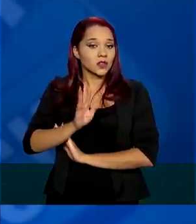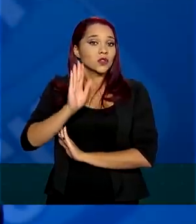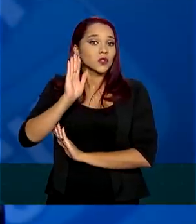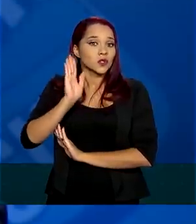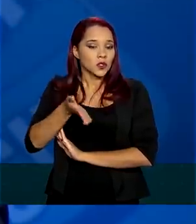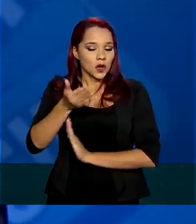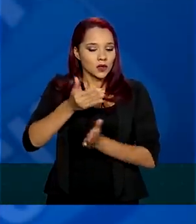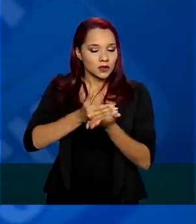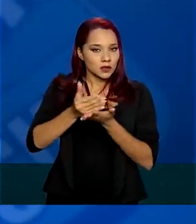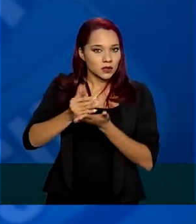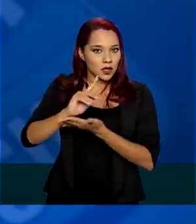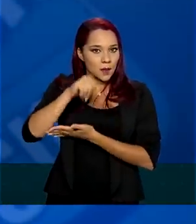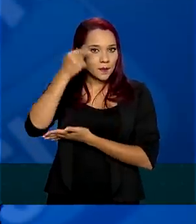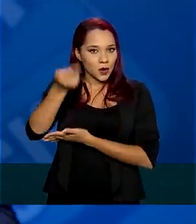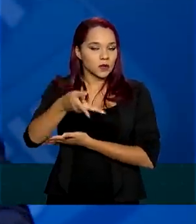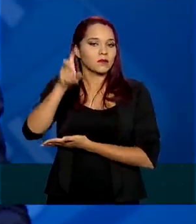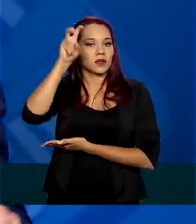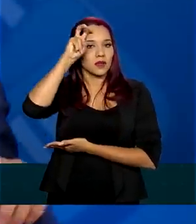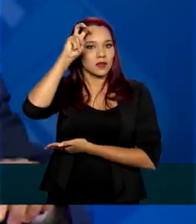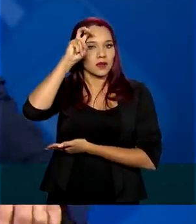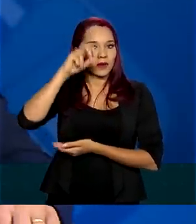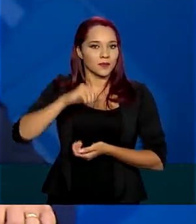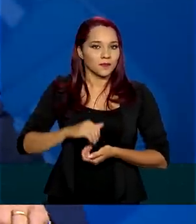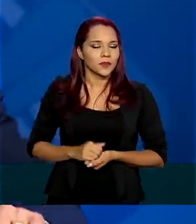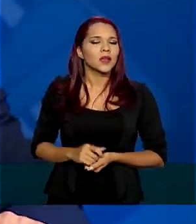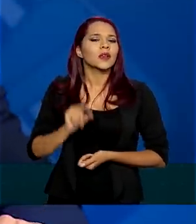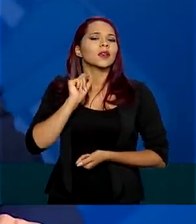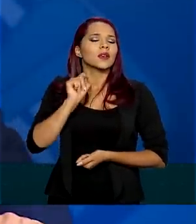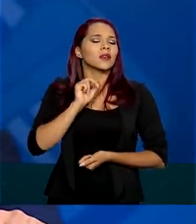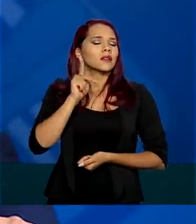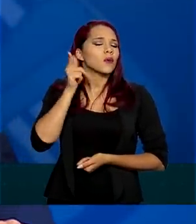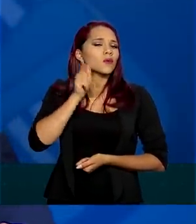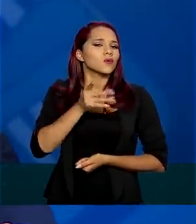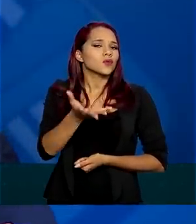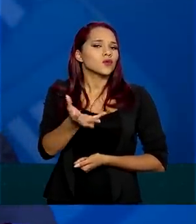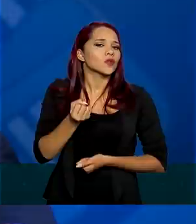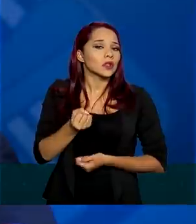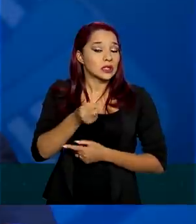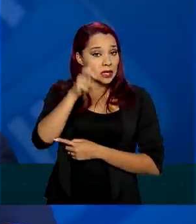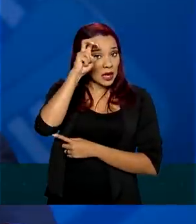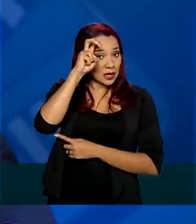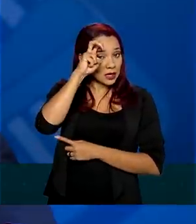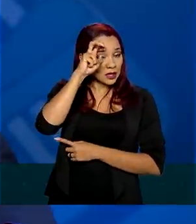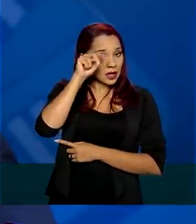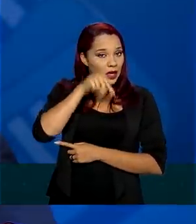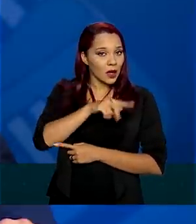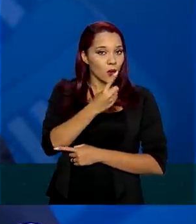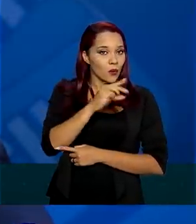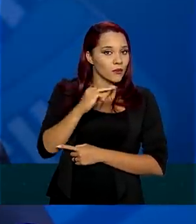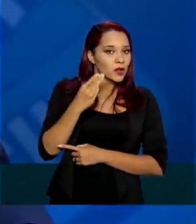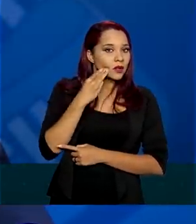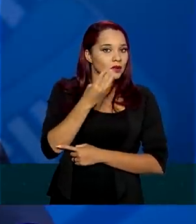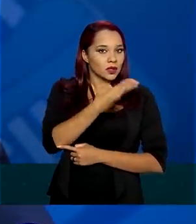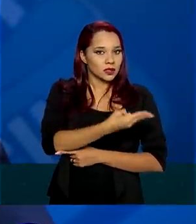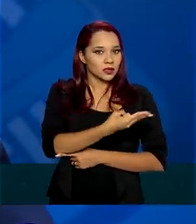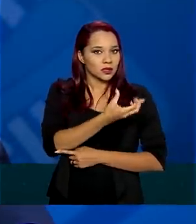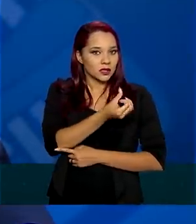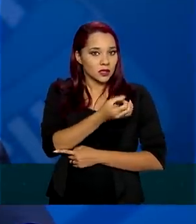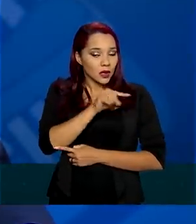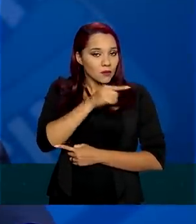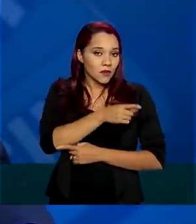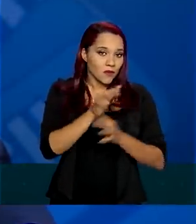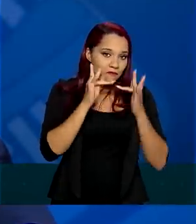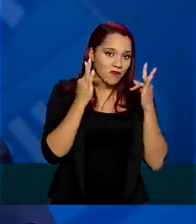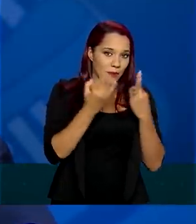a partir da próxima quinta-feira. E quem é que recebe? Na quinta-feira receberão 1 milhão e 360 mil